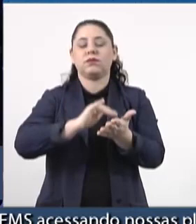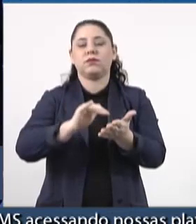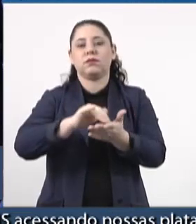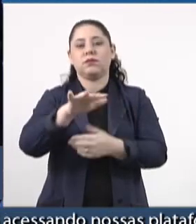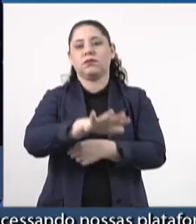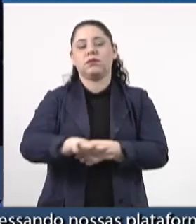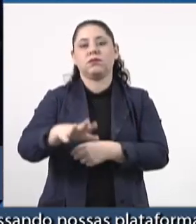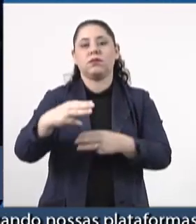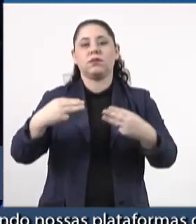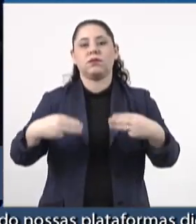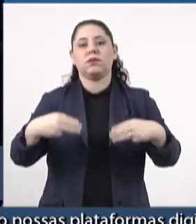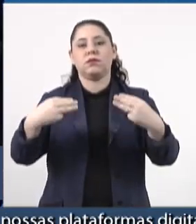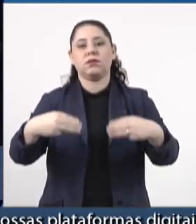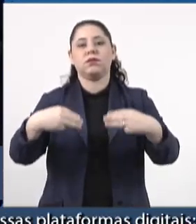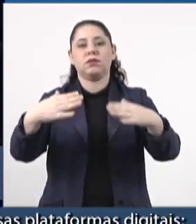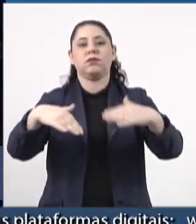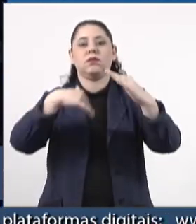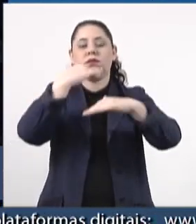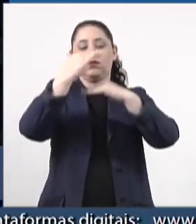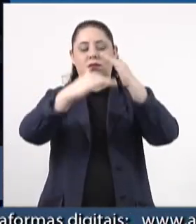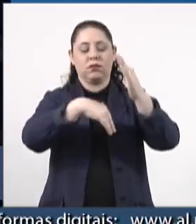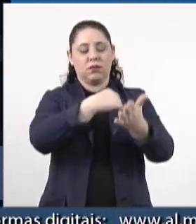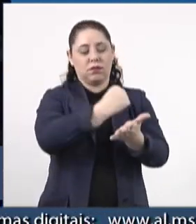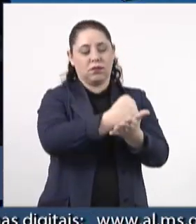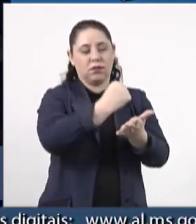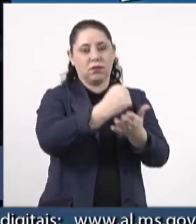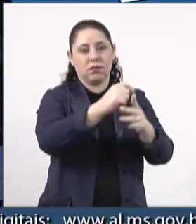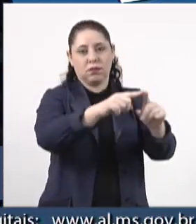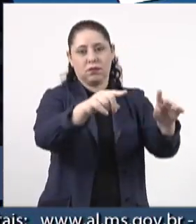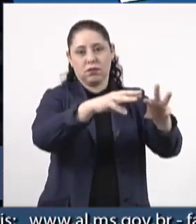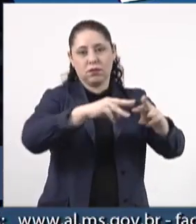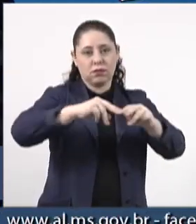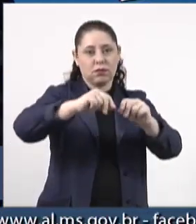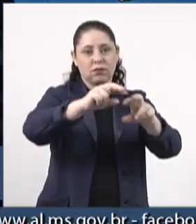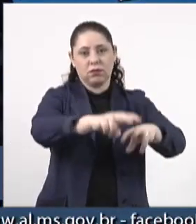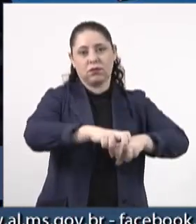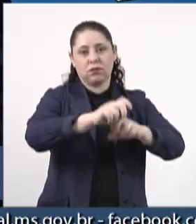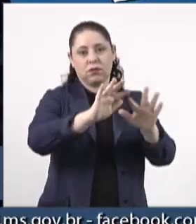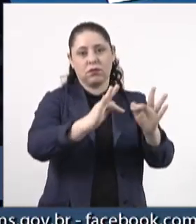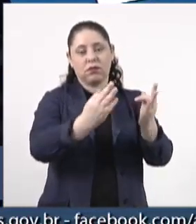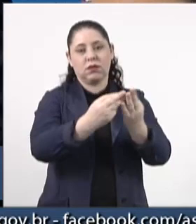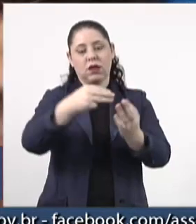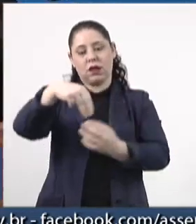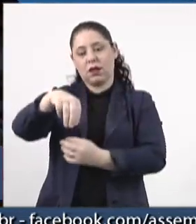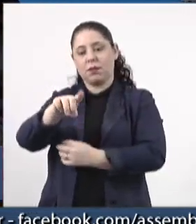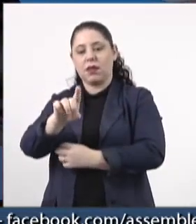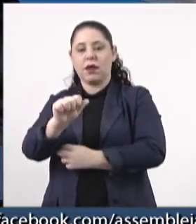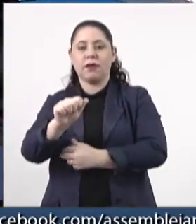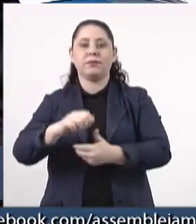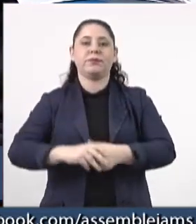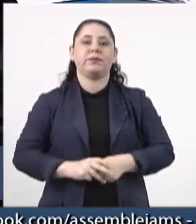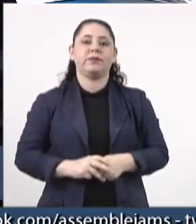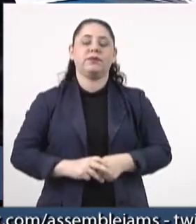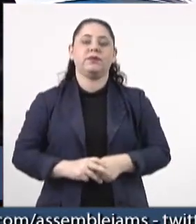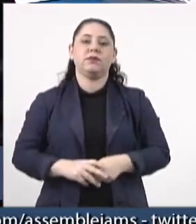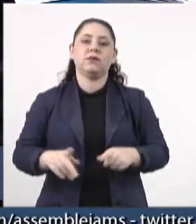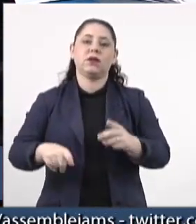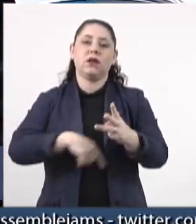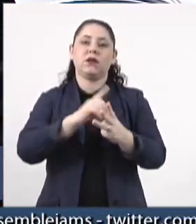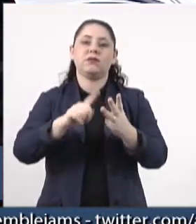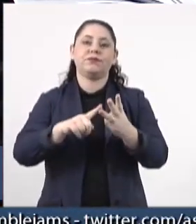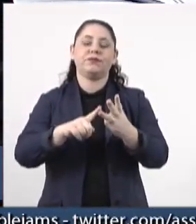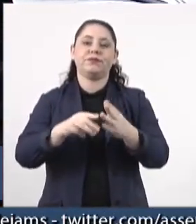Regional do Ministério do Desenvolvimento Agrário e Agricultura Familiar, MDA, e a